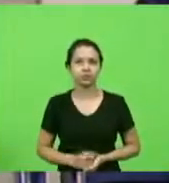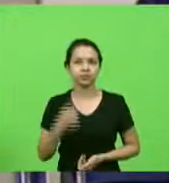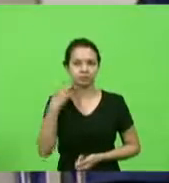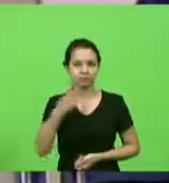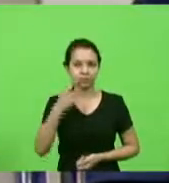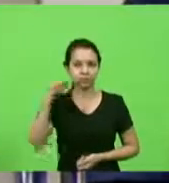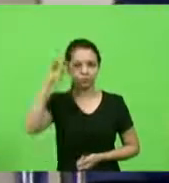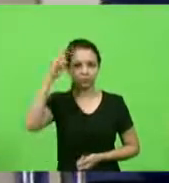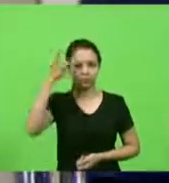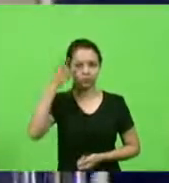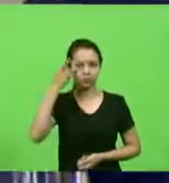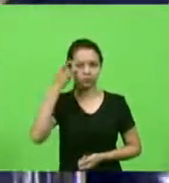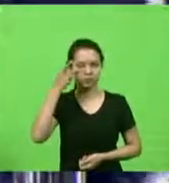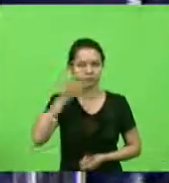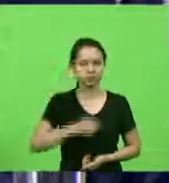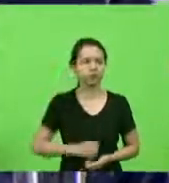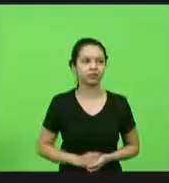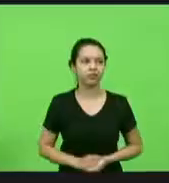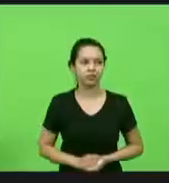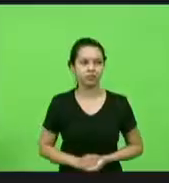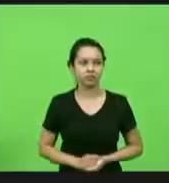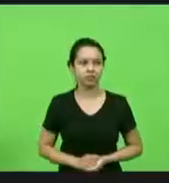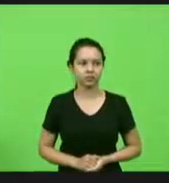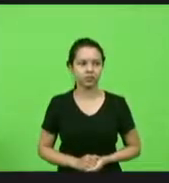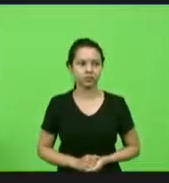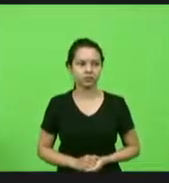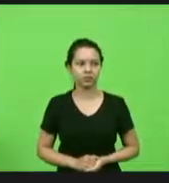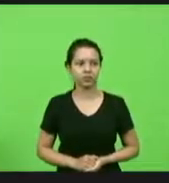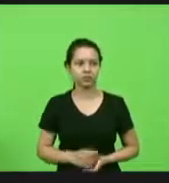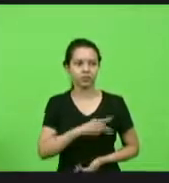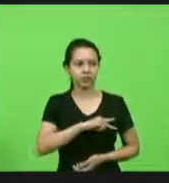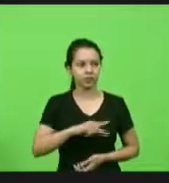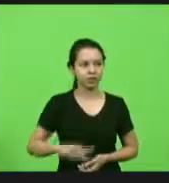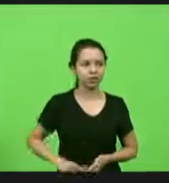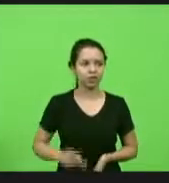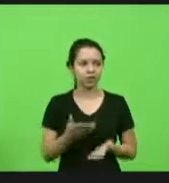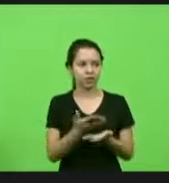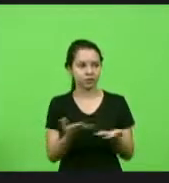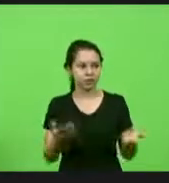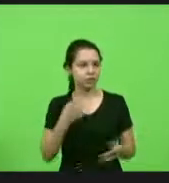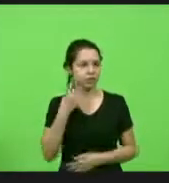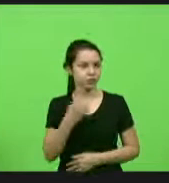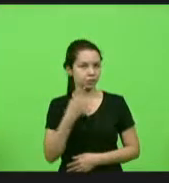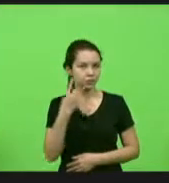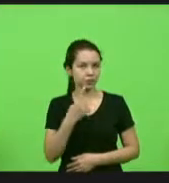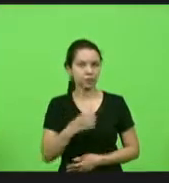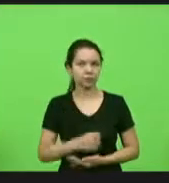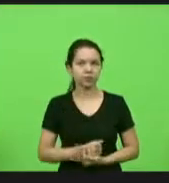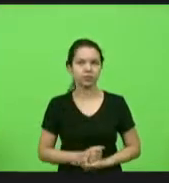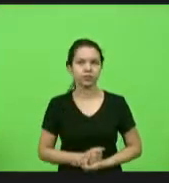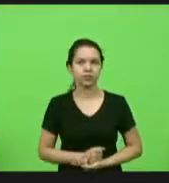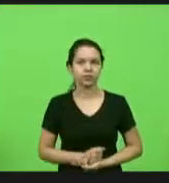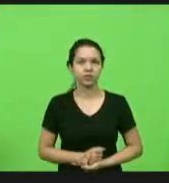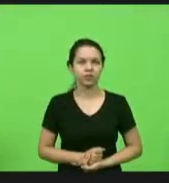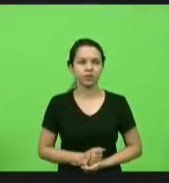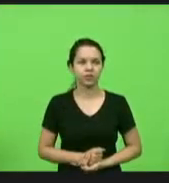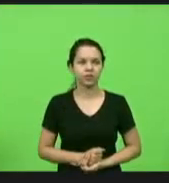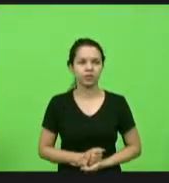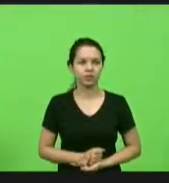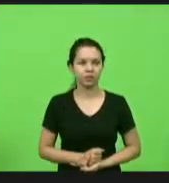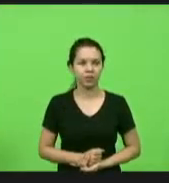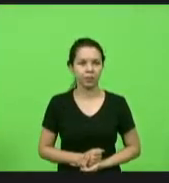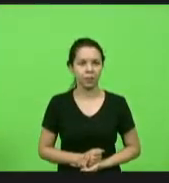senhor presidente, senhores deputados, senhoras deputadas, para nós, vou falar aqui,